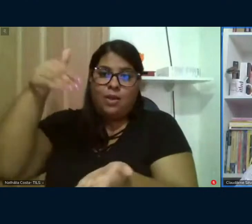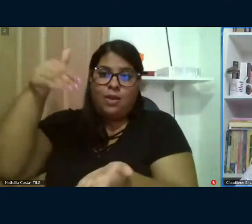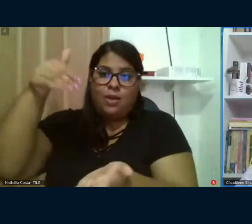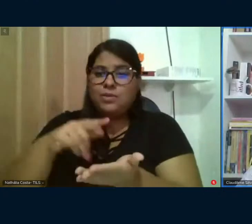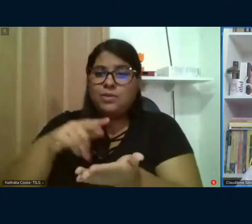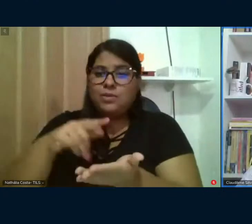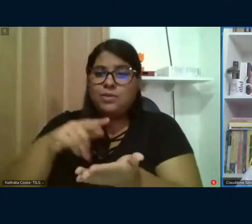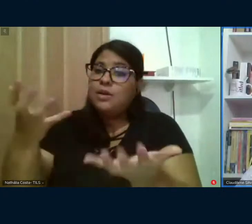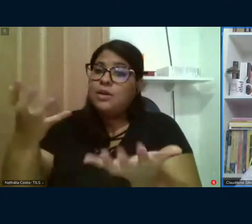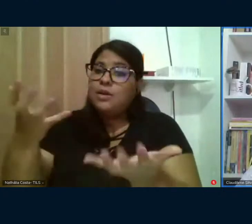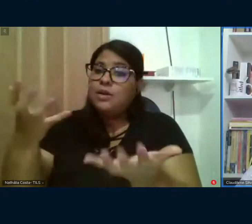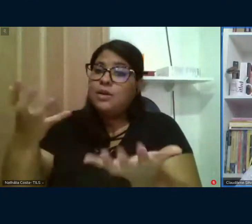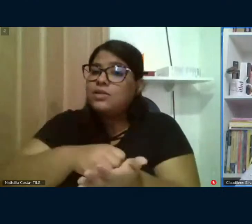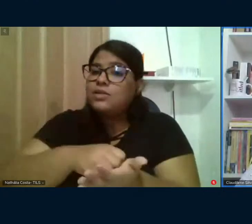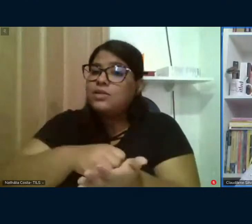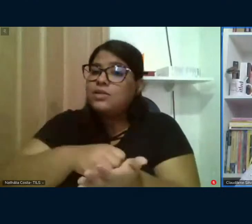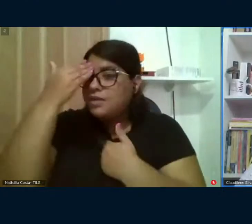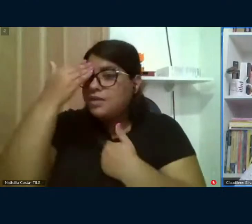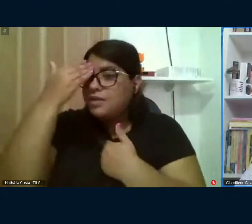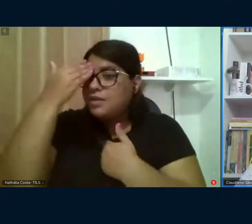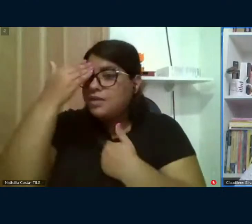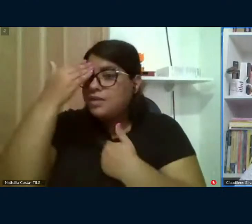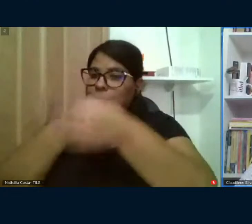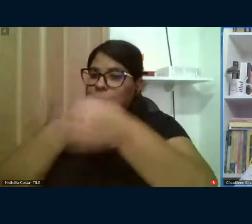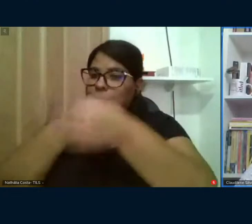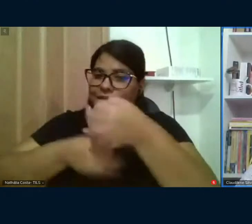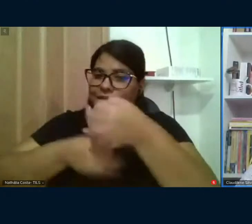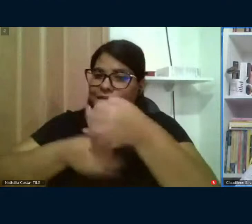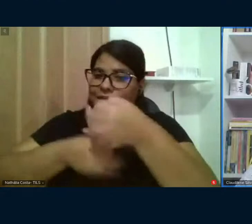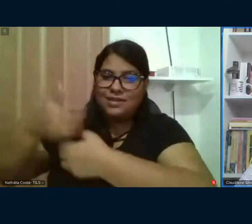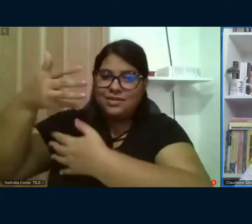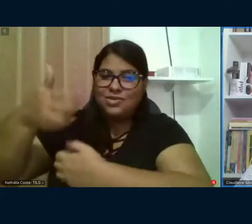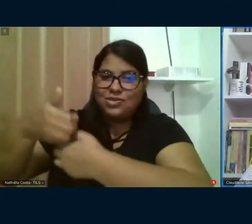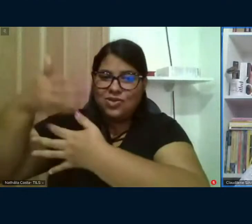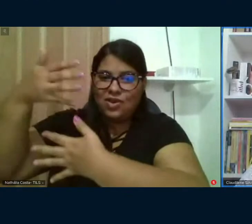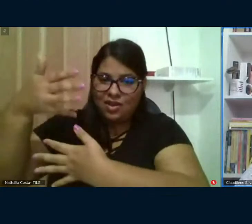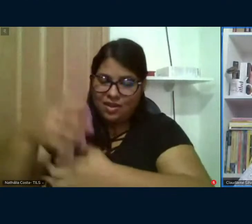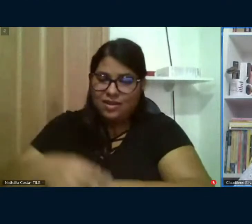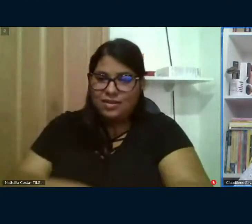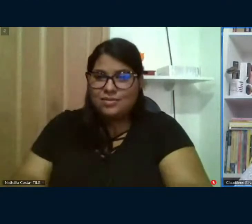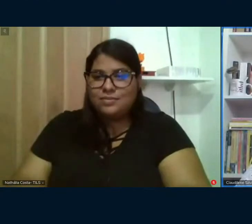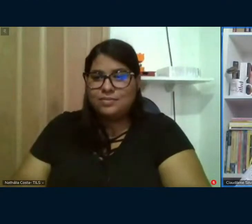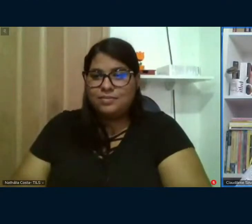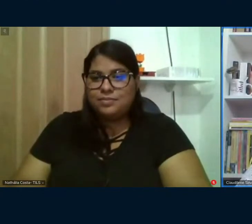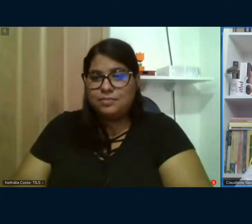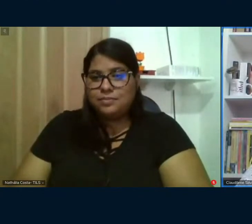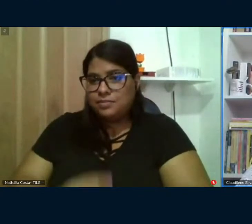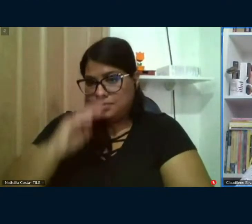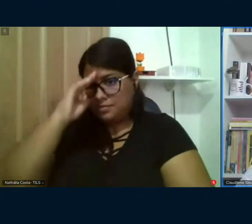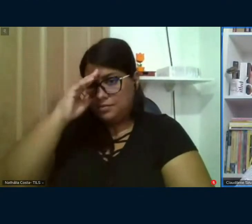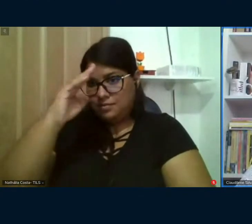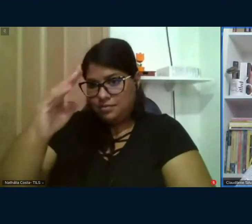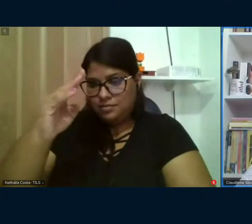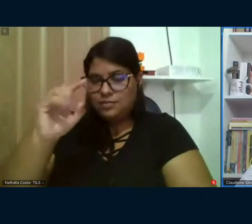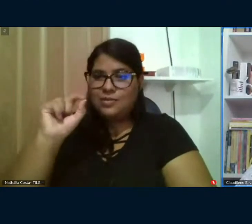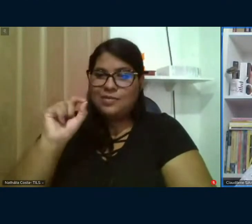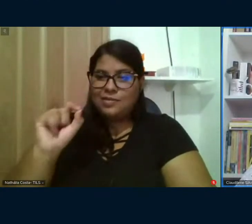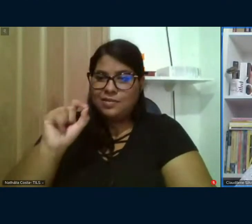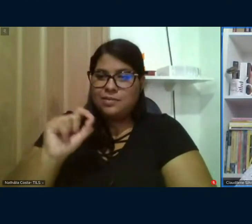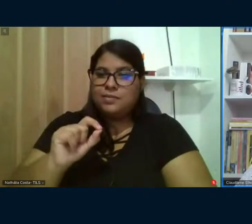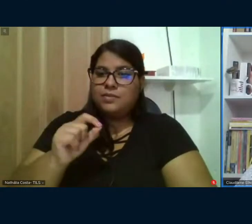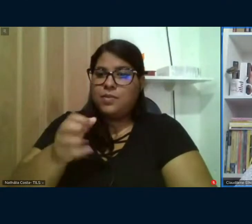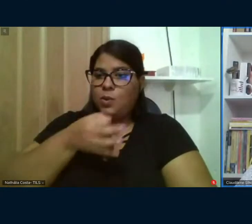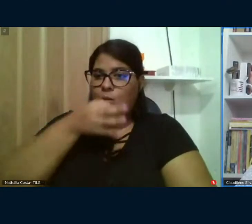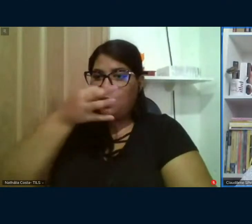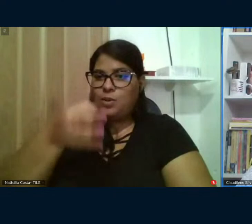agradecer os comentários que estão aí sendo colocados no chat. Especialmente destaco o